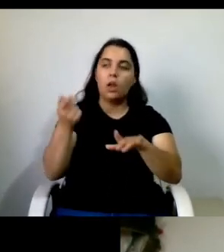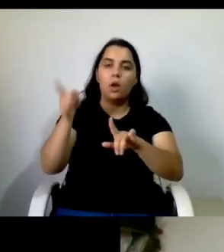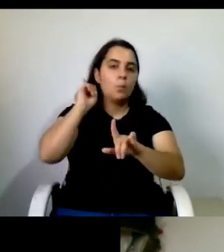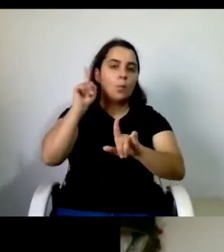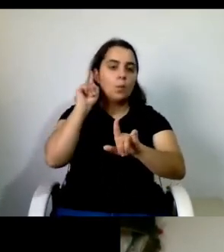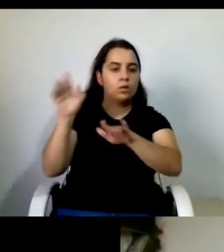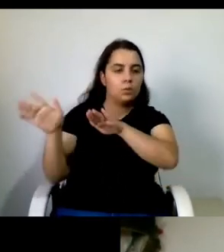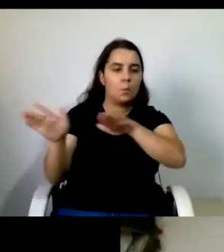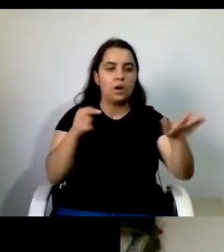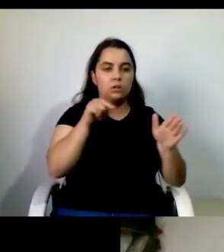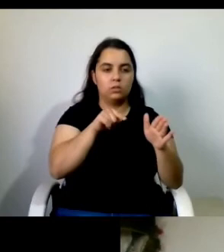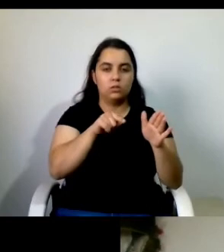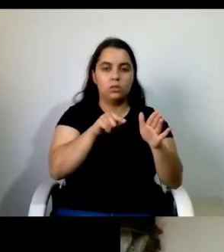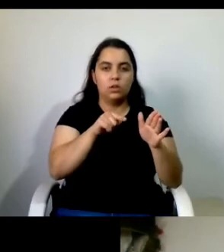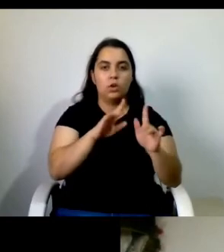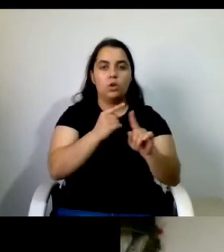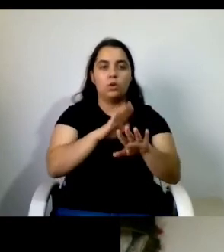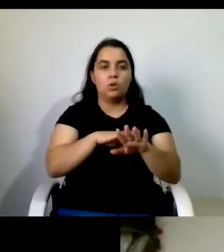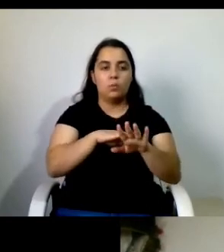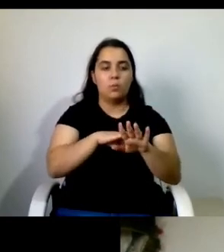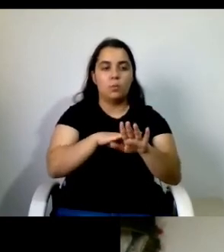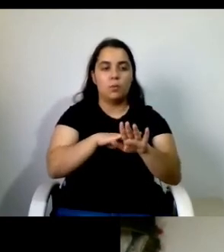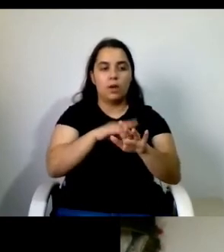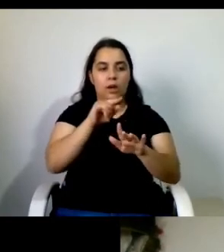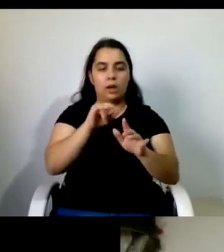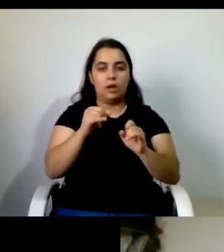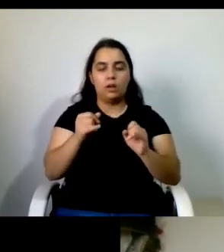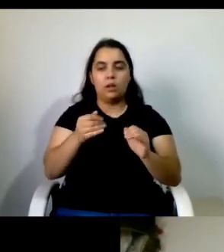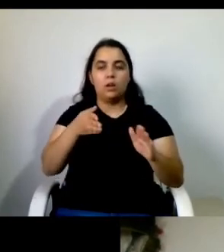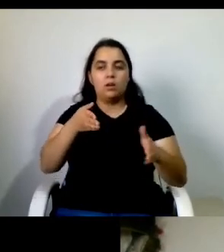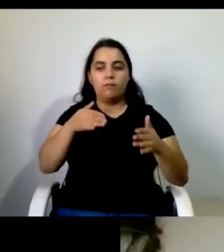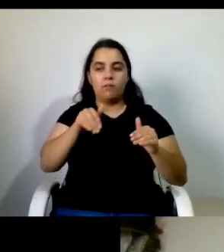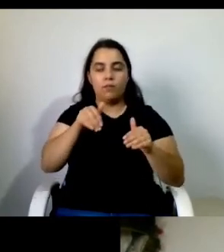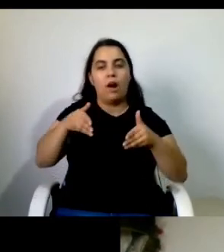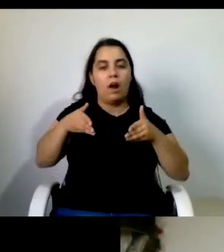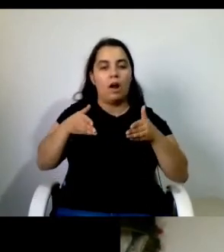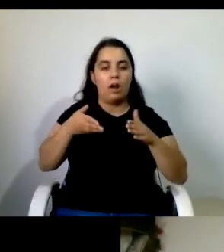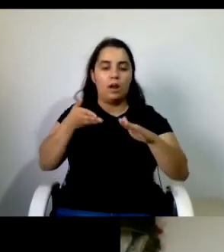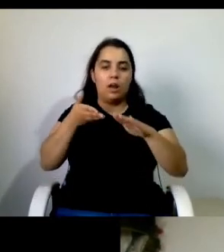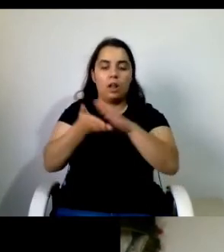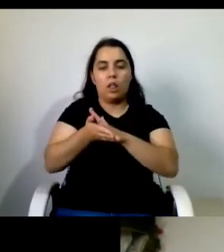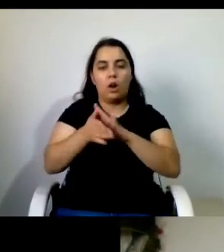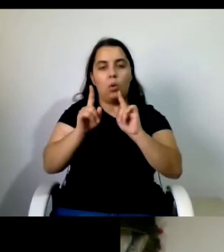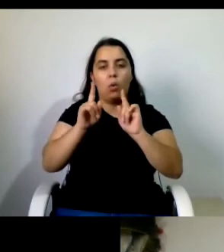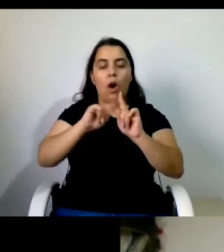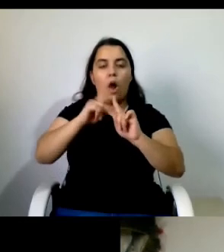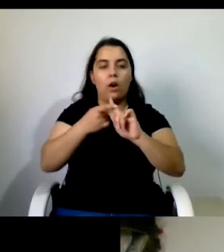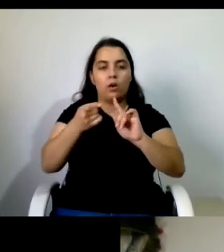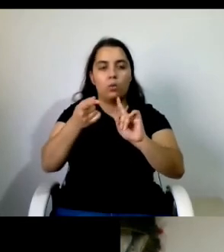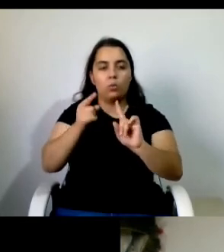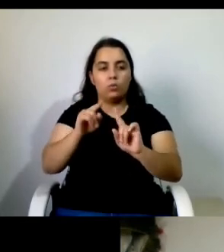vamos entrar no último ano deste projeto piloto impõe-se esta avaliação impõe-se criar um modelo